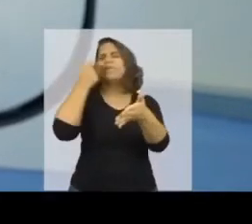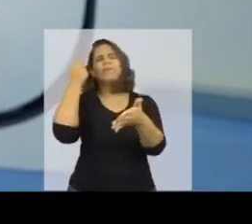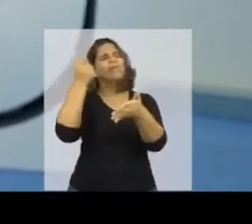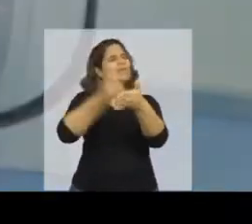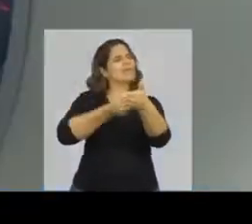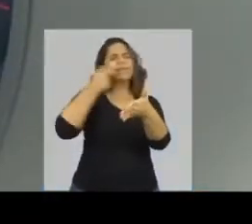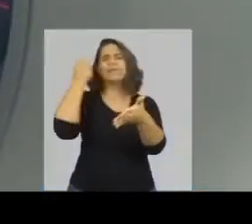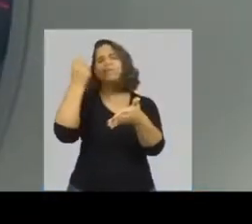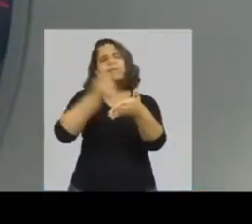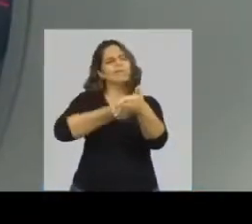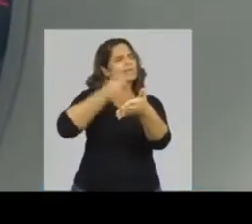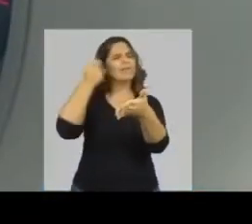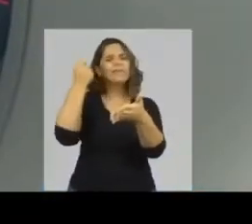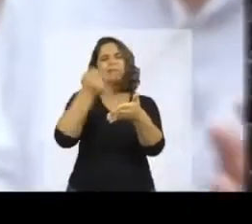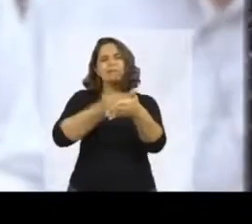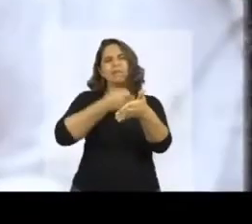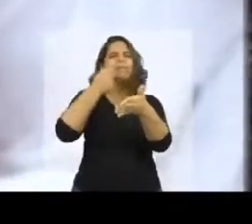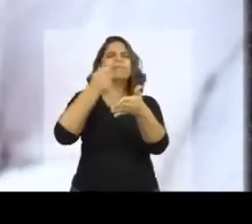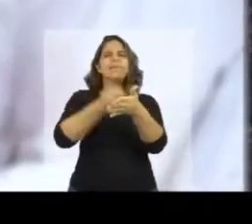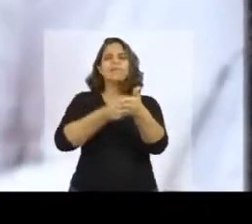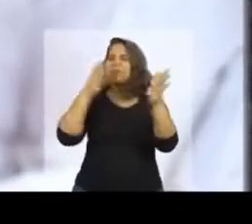a guerra continua